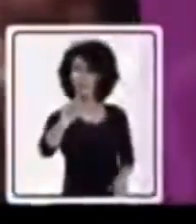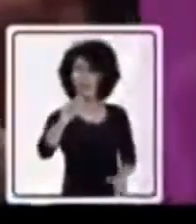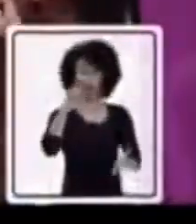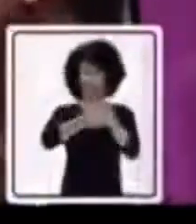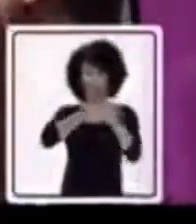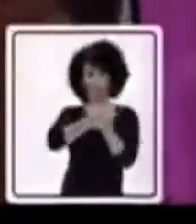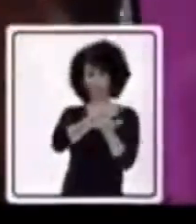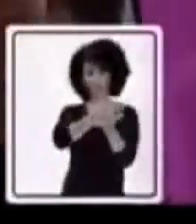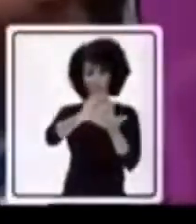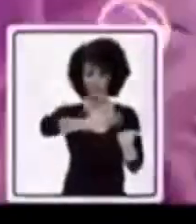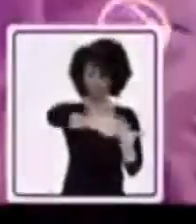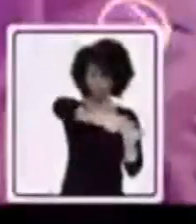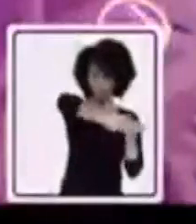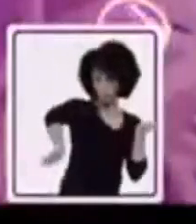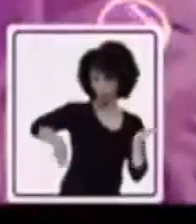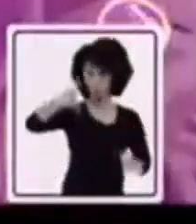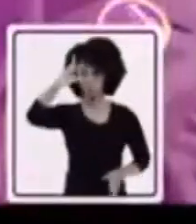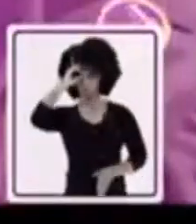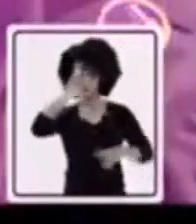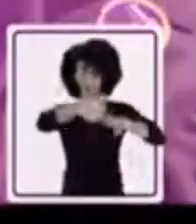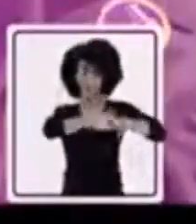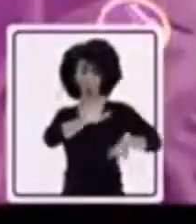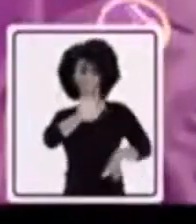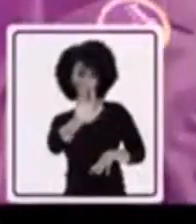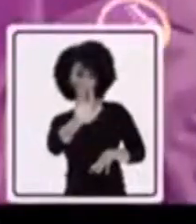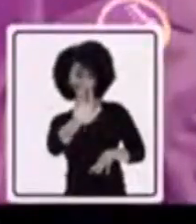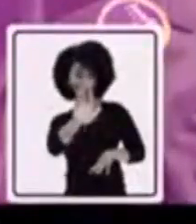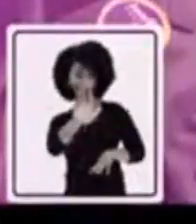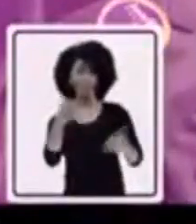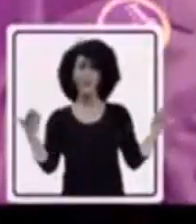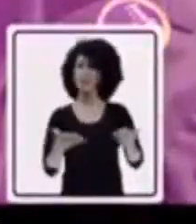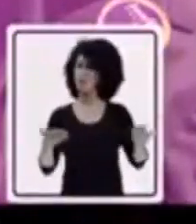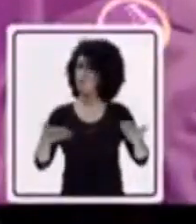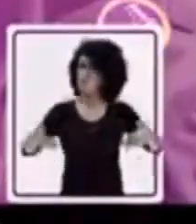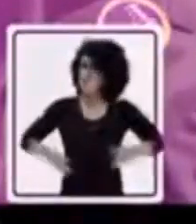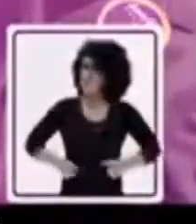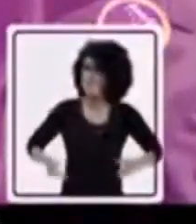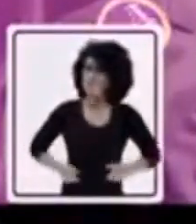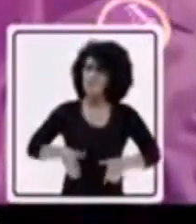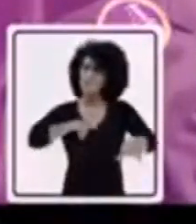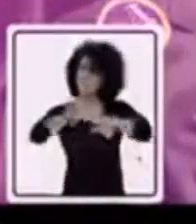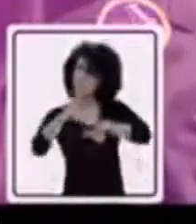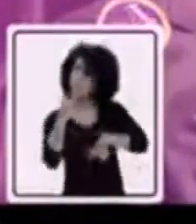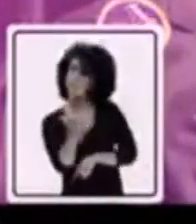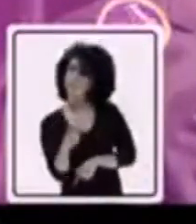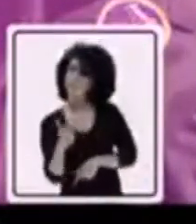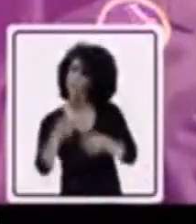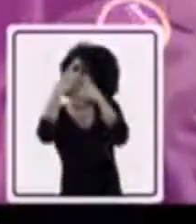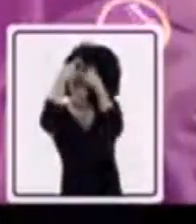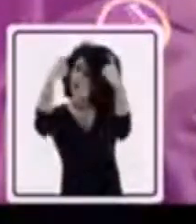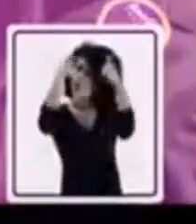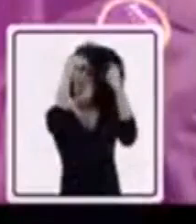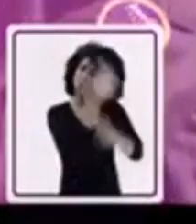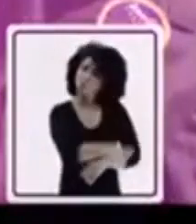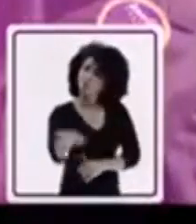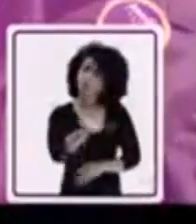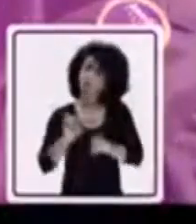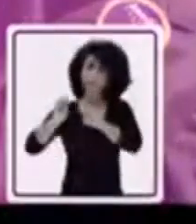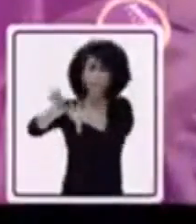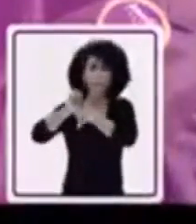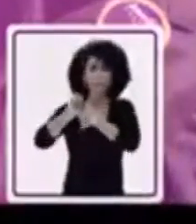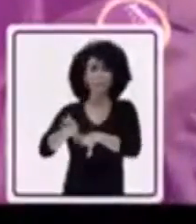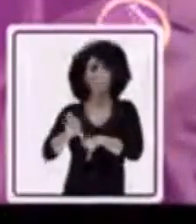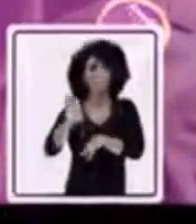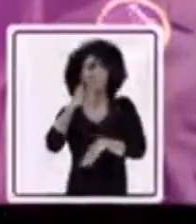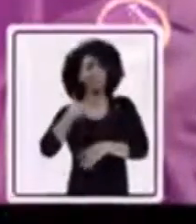A luta apenas começou. Tiraram Dilma e prenderam Lula. Agora é fome, desemprego, mortalidade infantil, violência, educação e